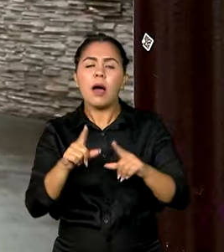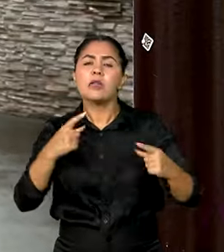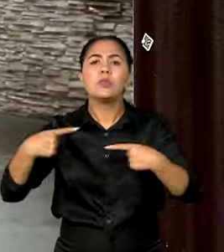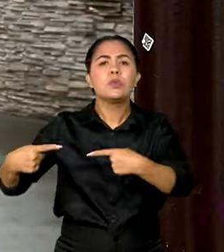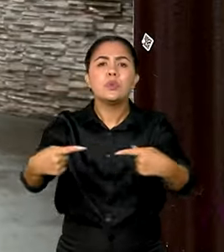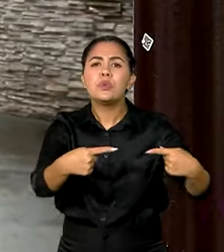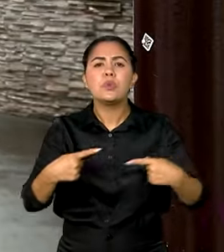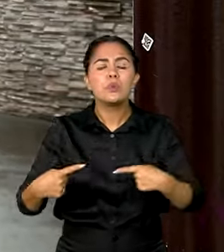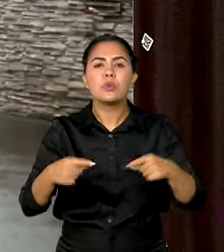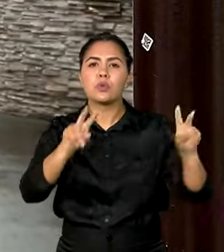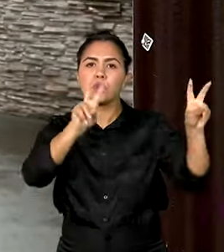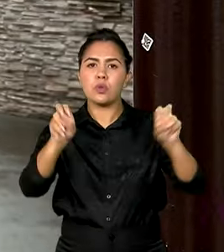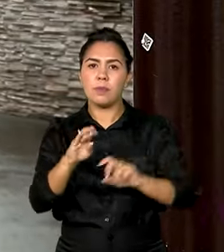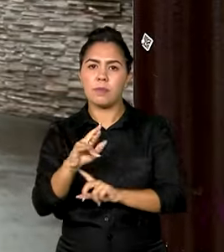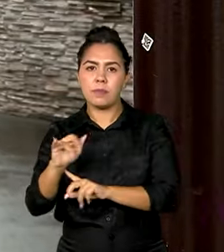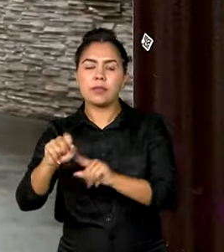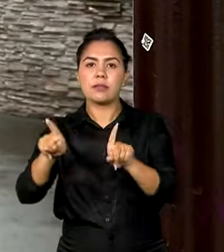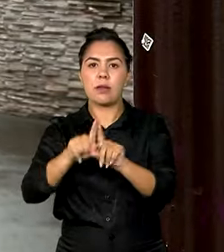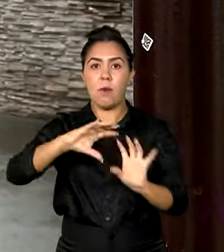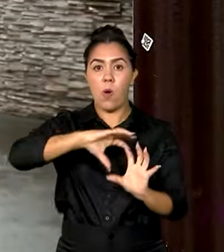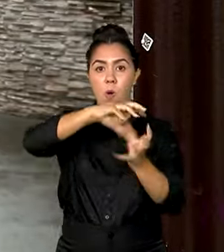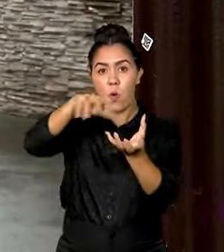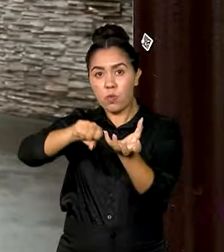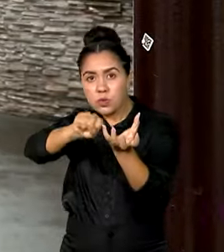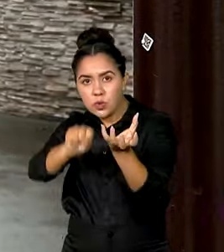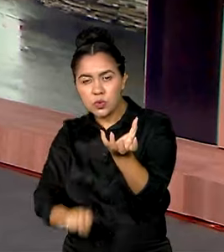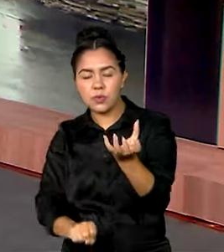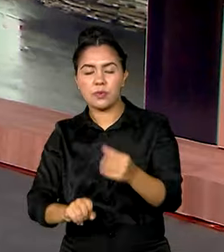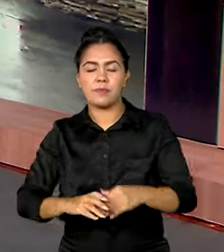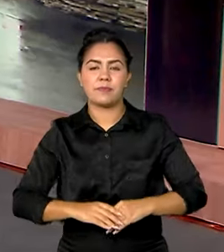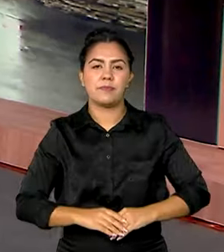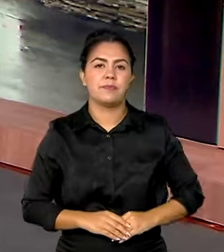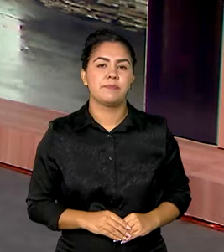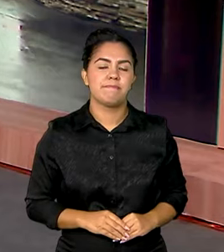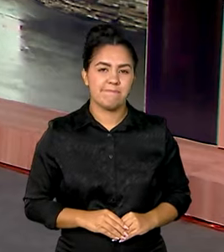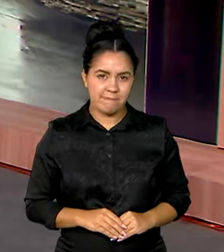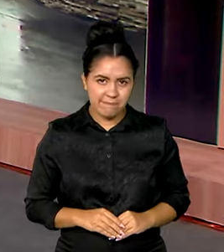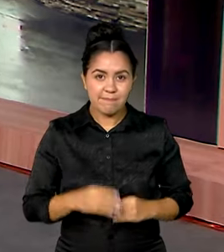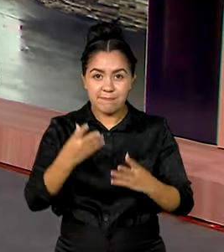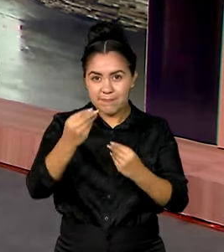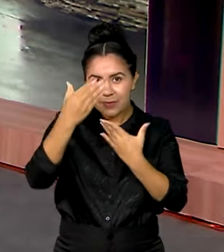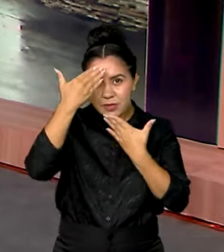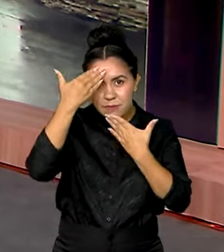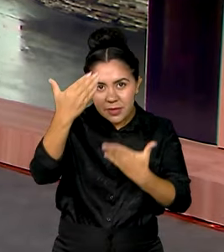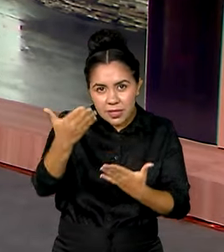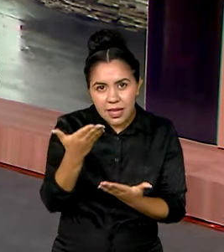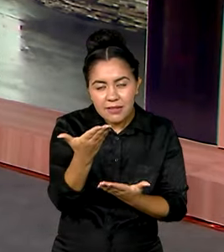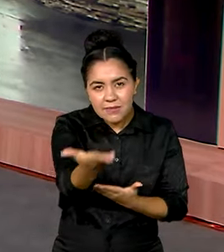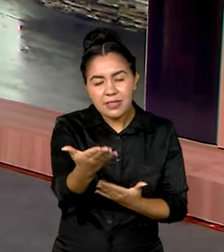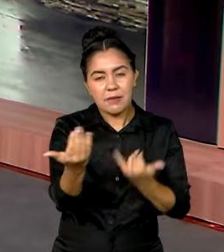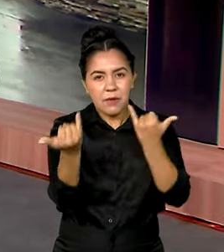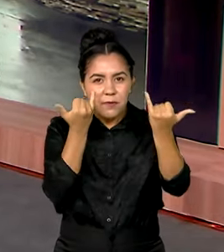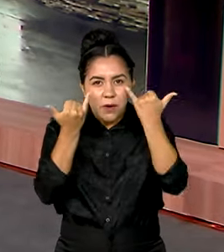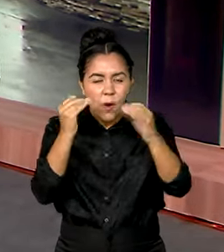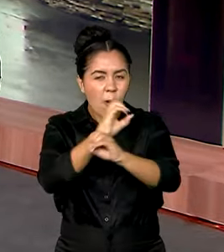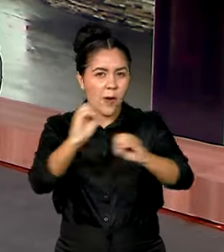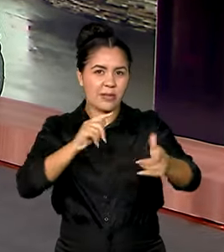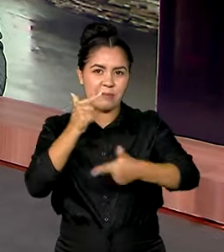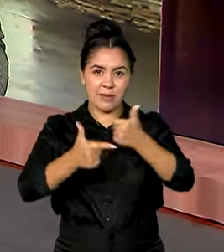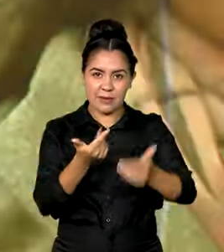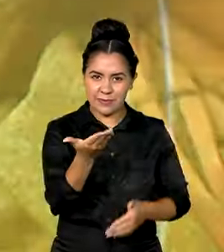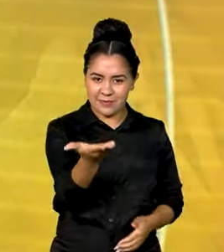discutir o BRICS e o Sul Global. Volto com você, Vanessa. Ok, Jéssica, obrigada pelas informações, bom trabalho para você.